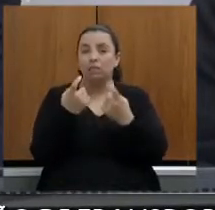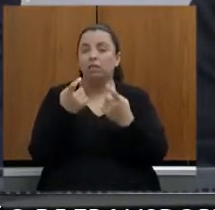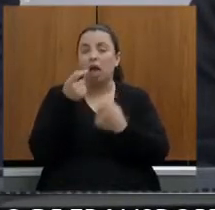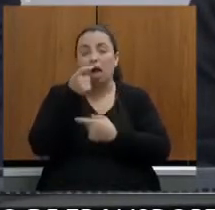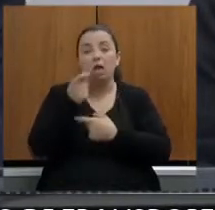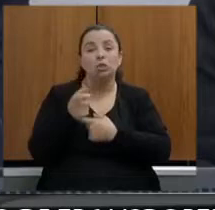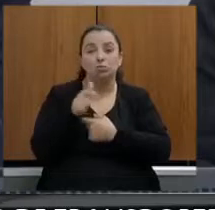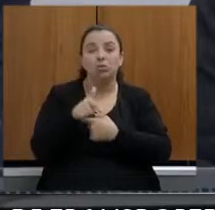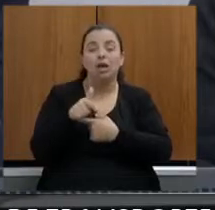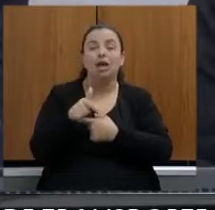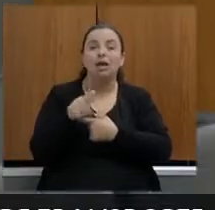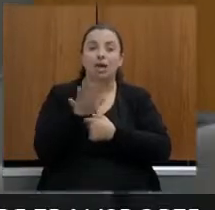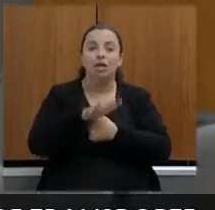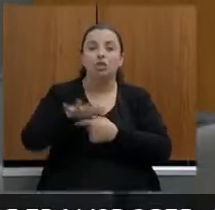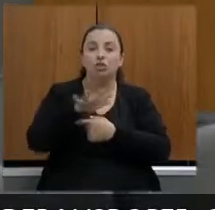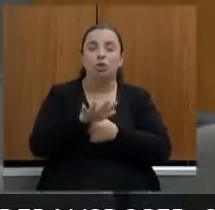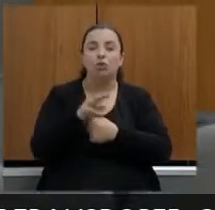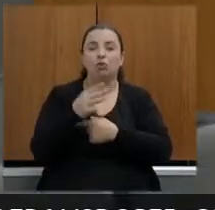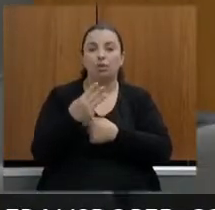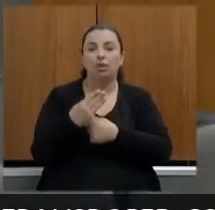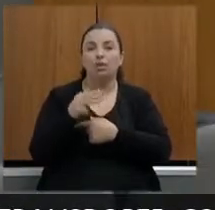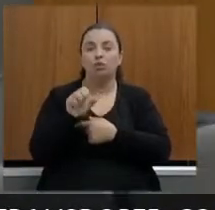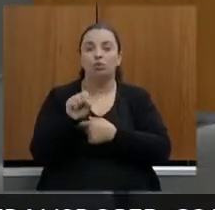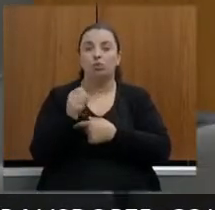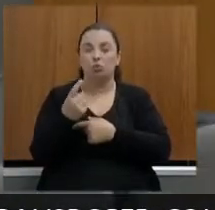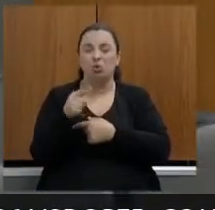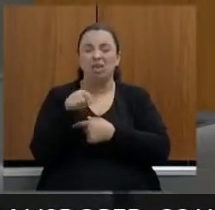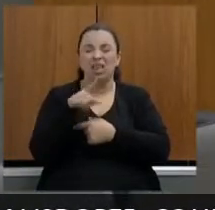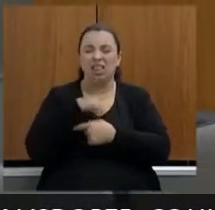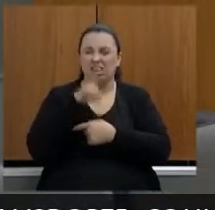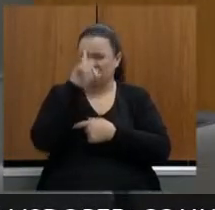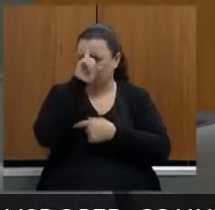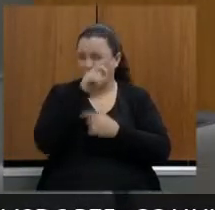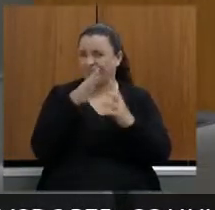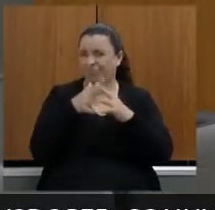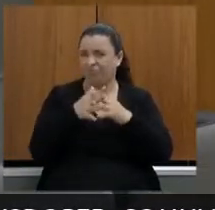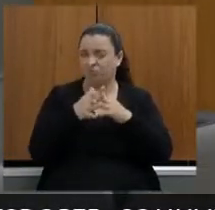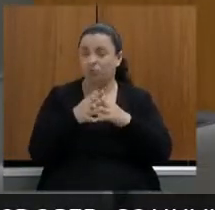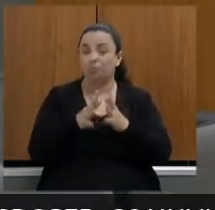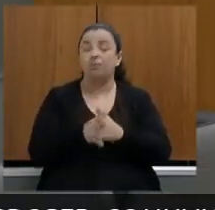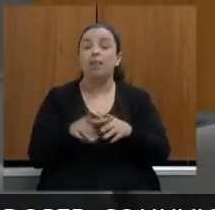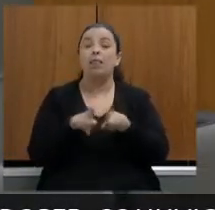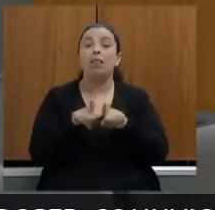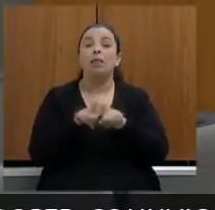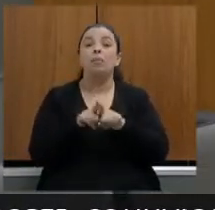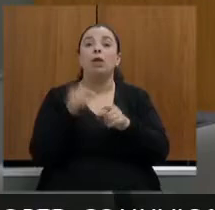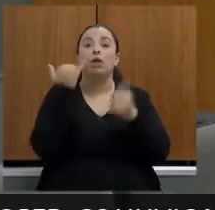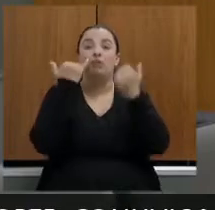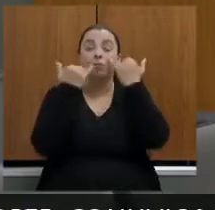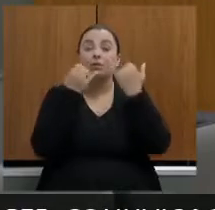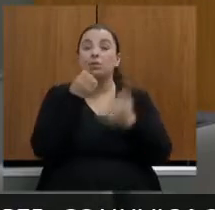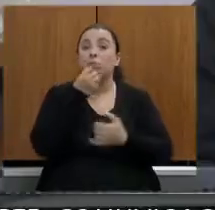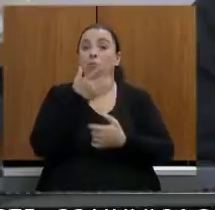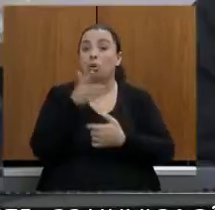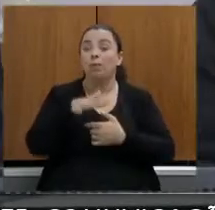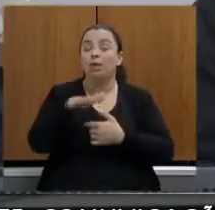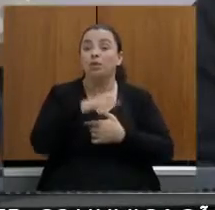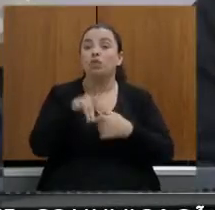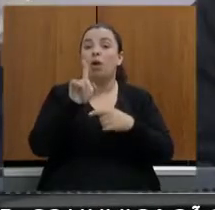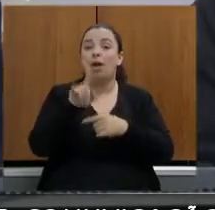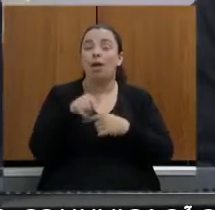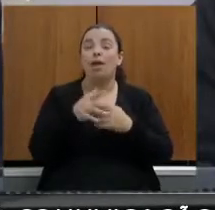precário muito precário acho que a boa notícia também para a região que foi anunciada recentemente é o terminal